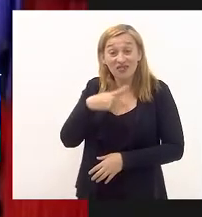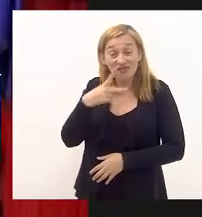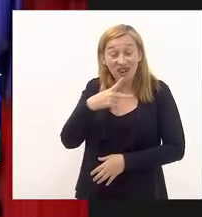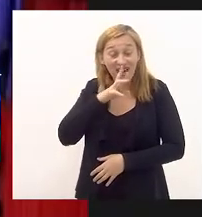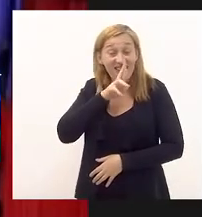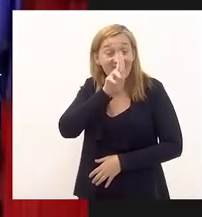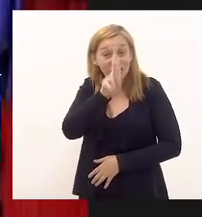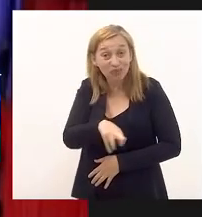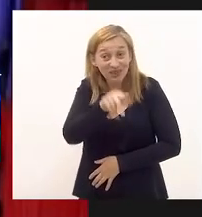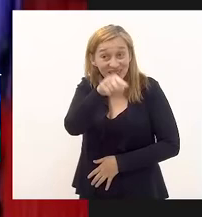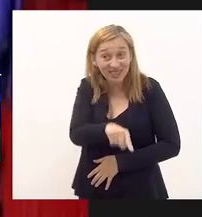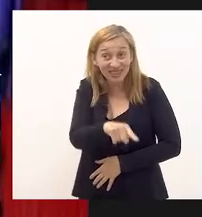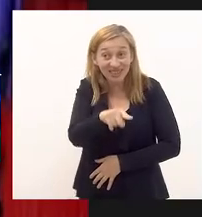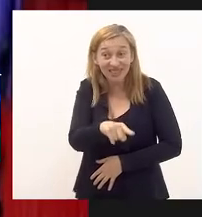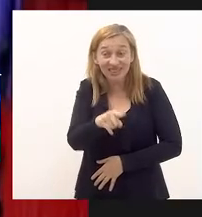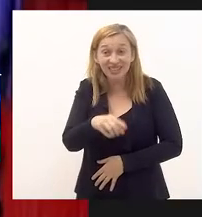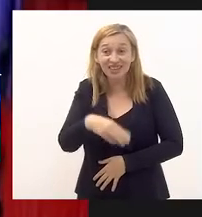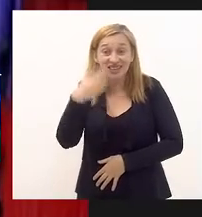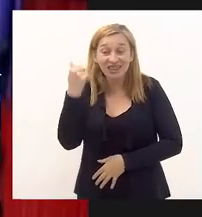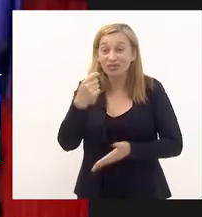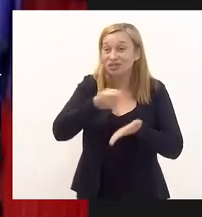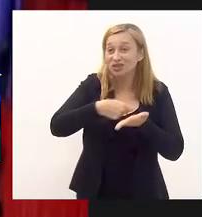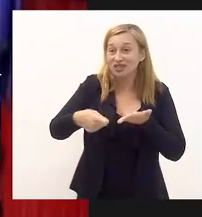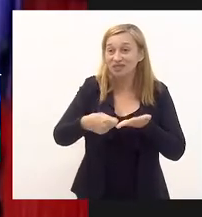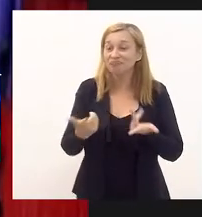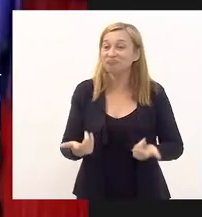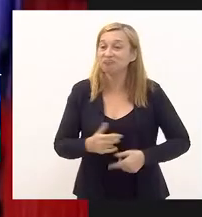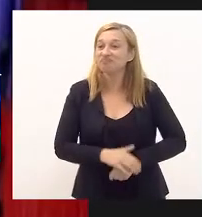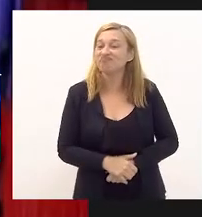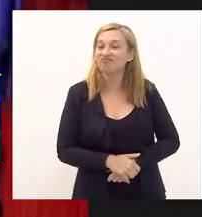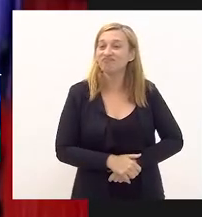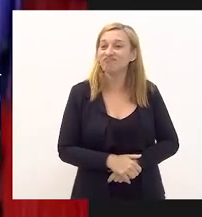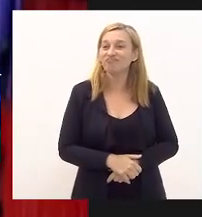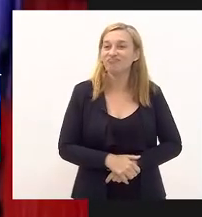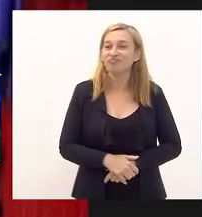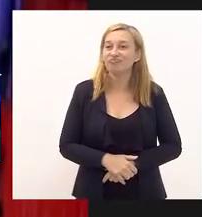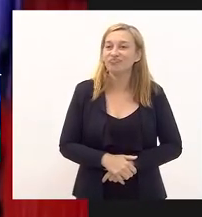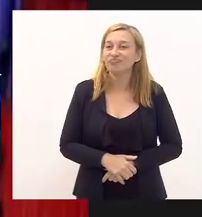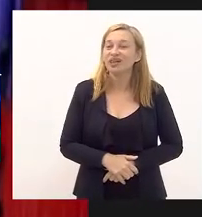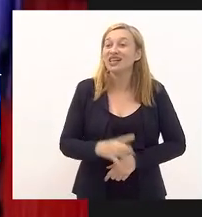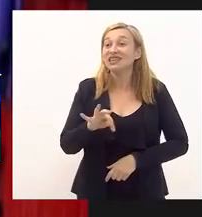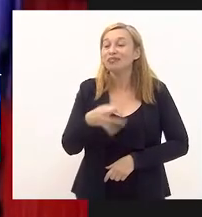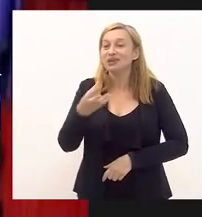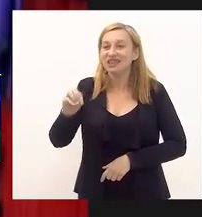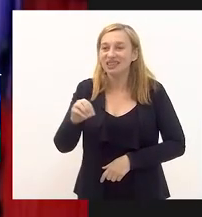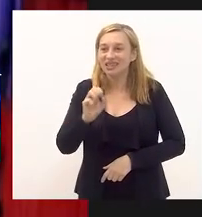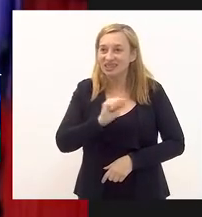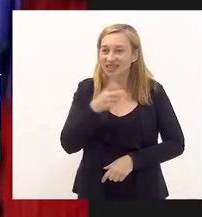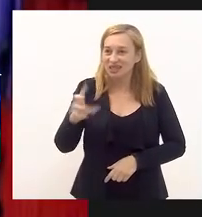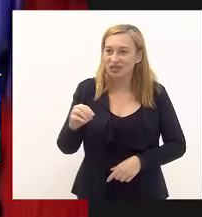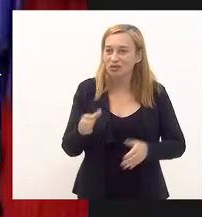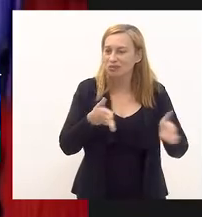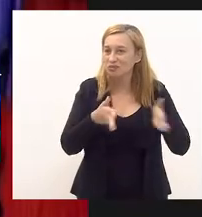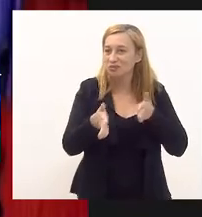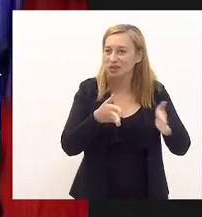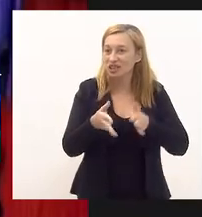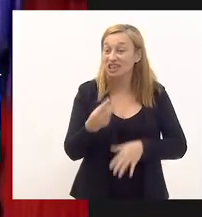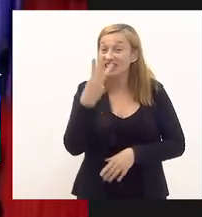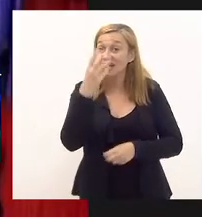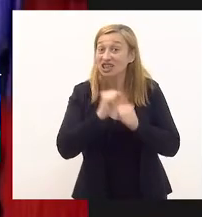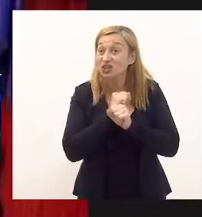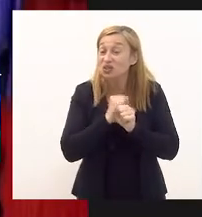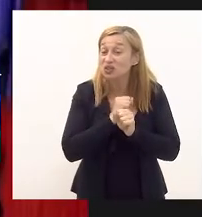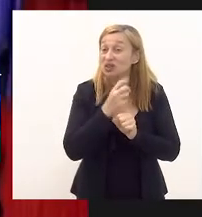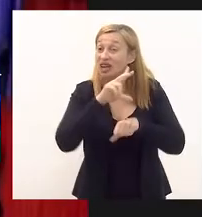a resposta aqui porque ele sabe o que escrever quanto à tramitação olha só a tramitação em prazo de pouco mais de três horas